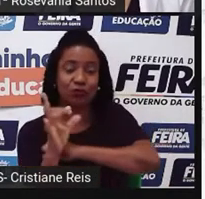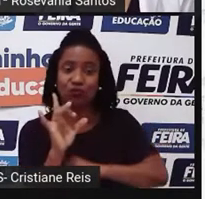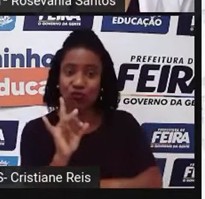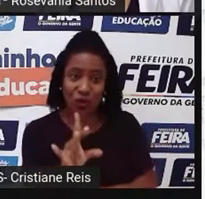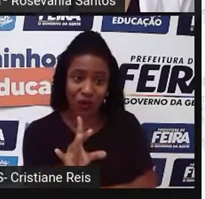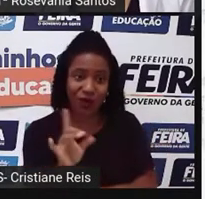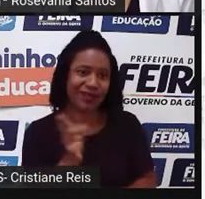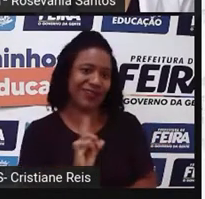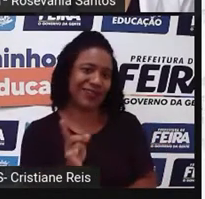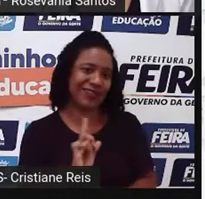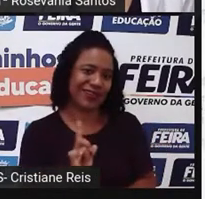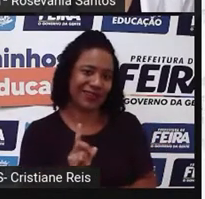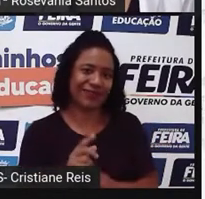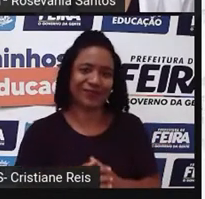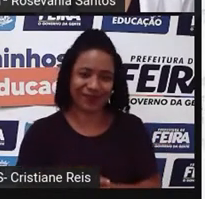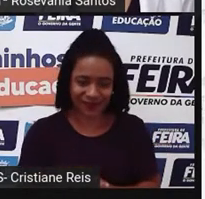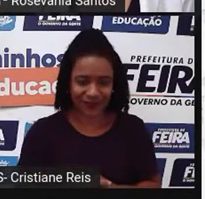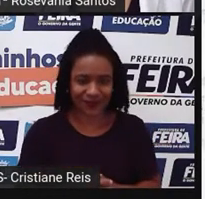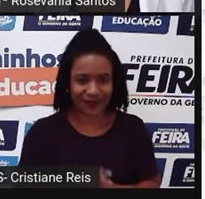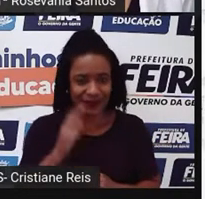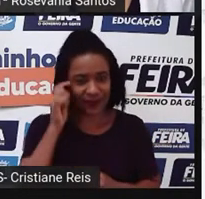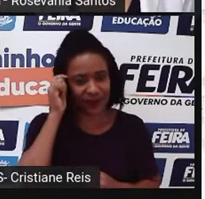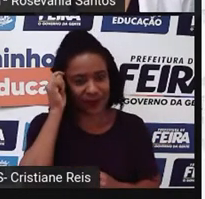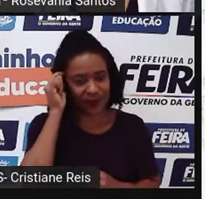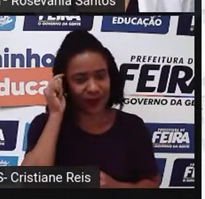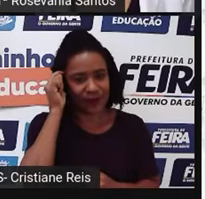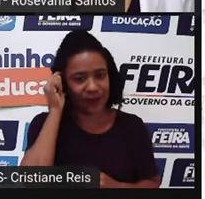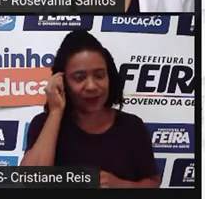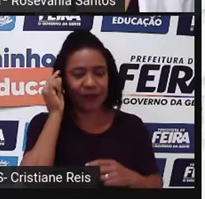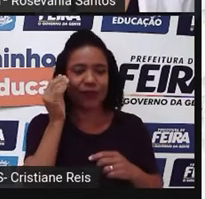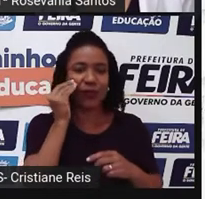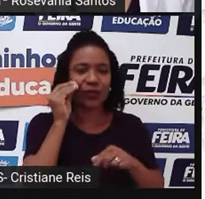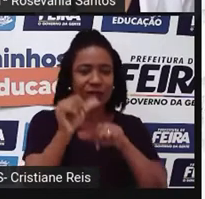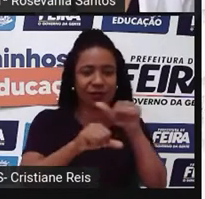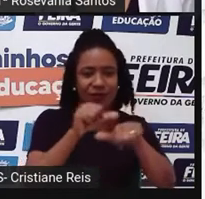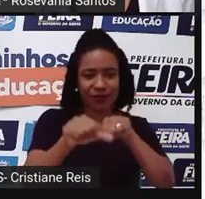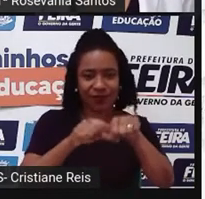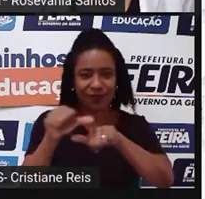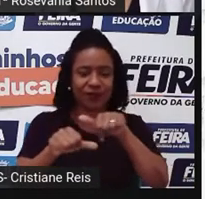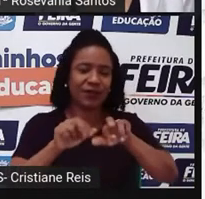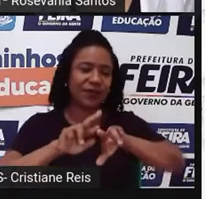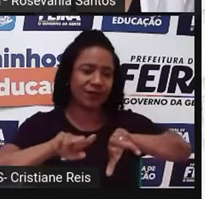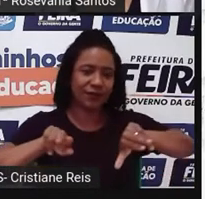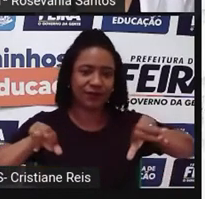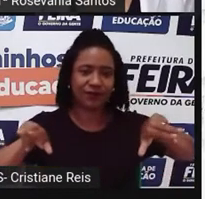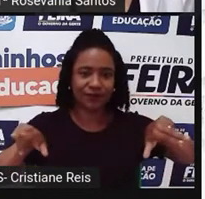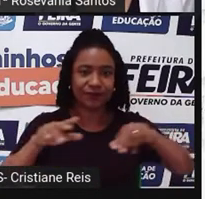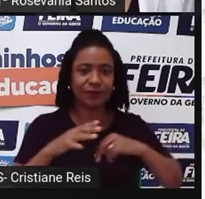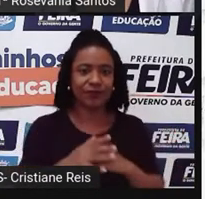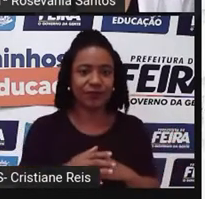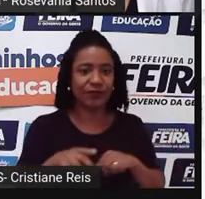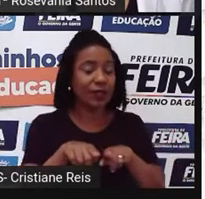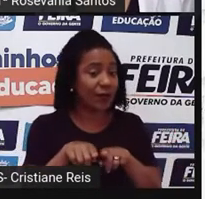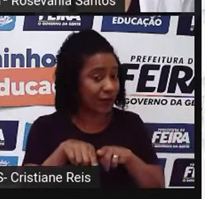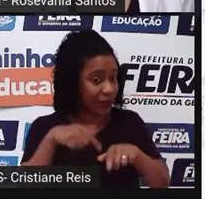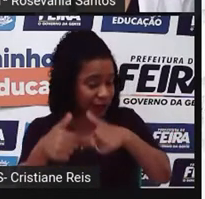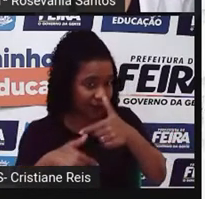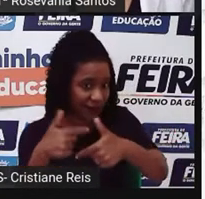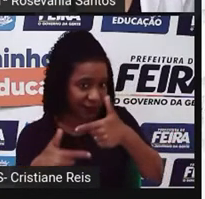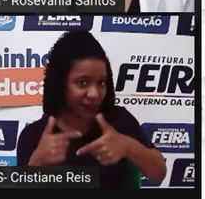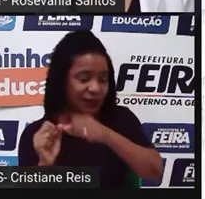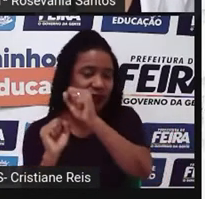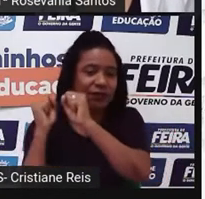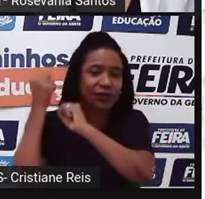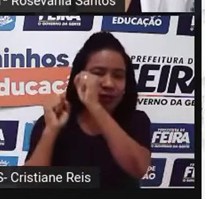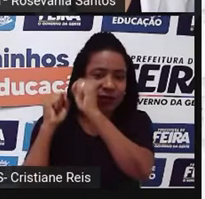diferente. Então, está se diversificando muito nisso. Até a atividade industrial também, né? A